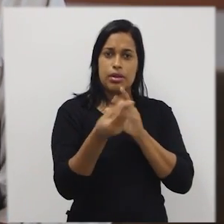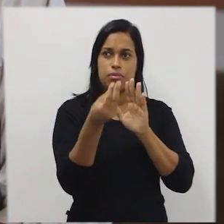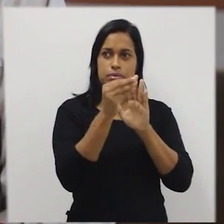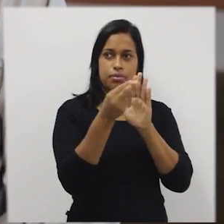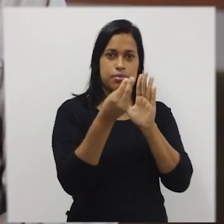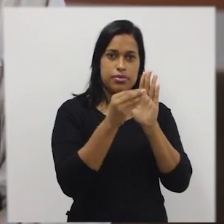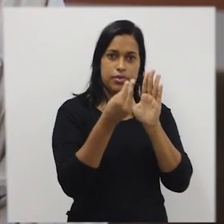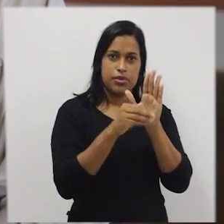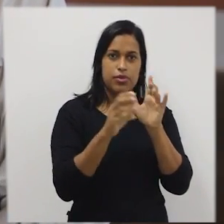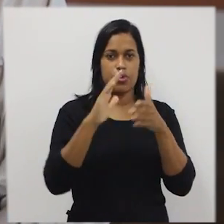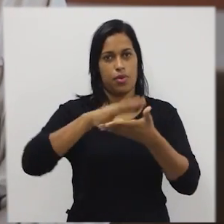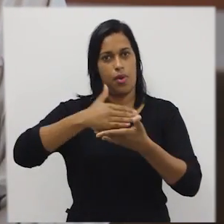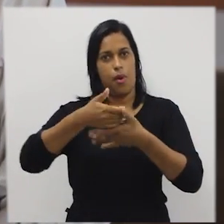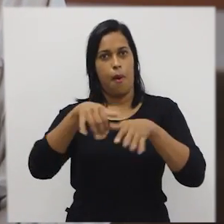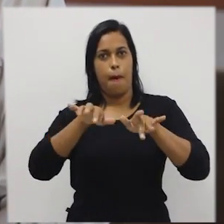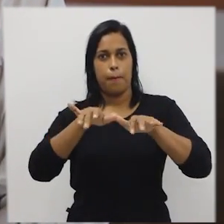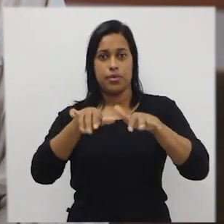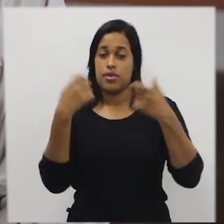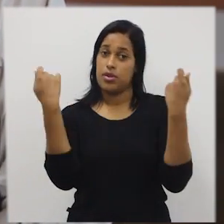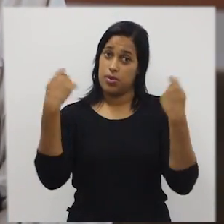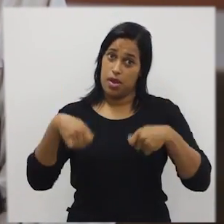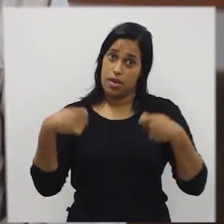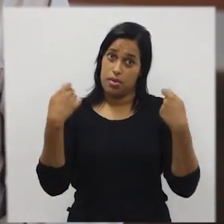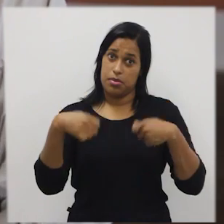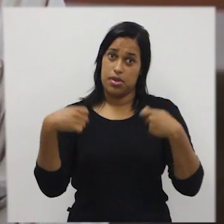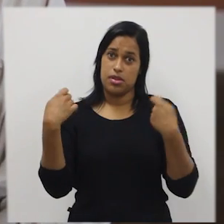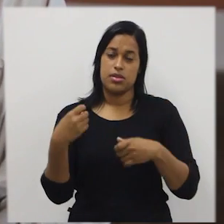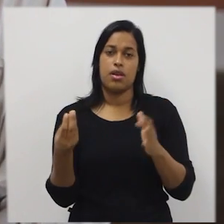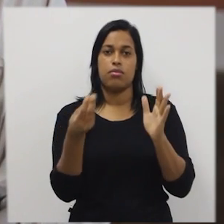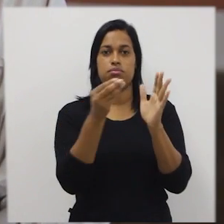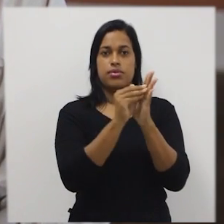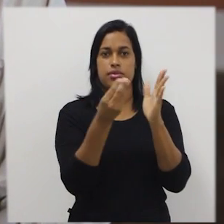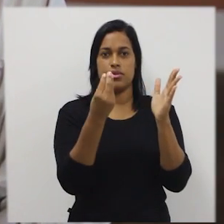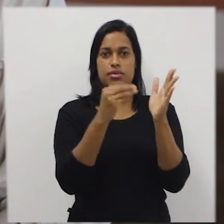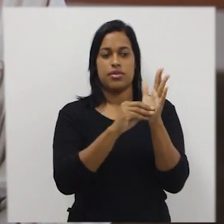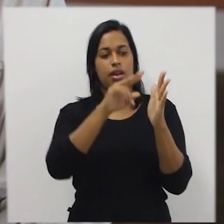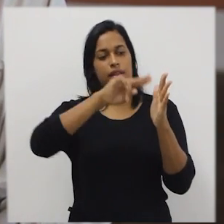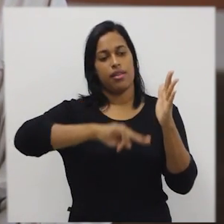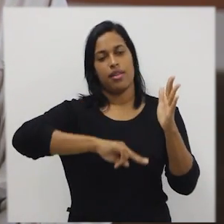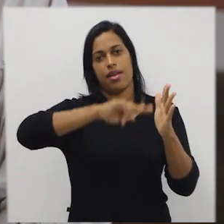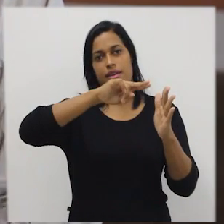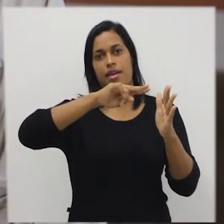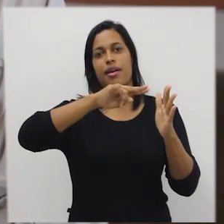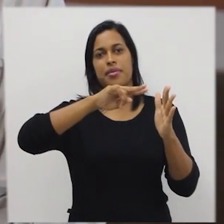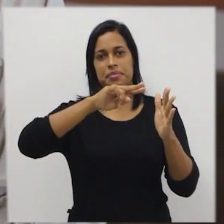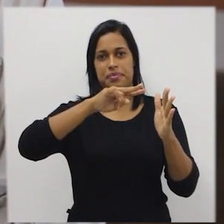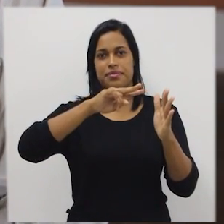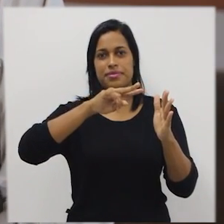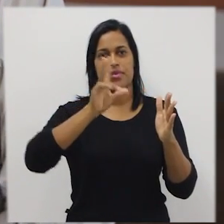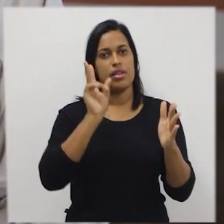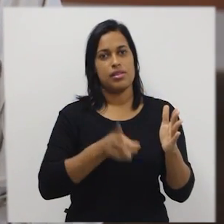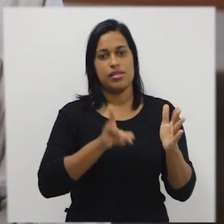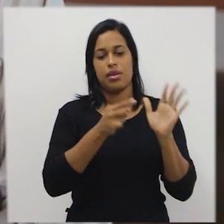inserido no computador, ele deve ser inserido através do comando leia. Na tela que está sendo apresentada,